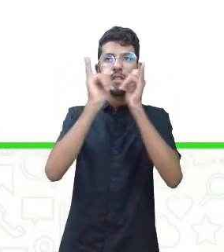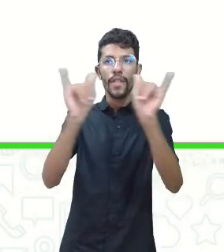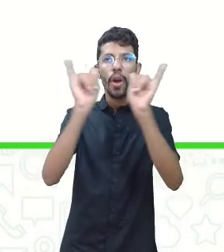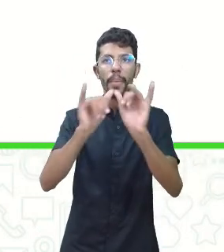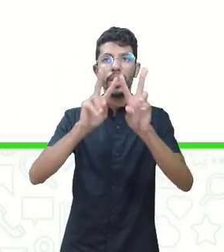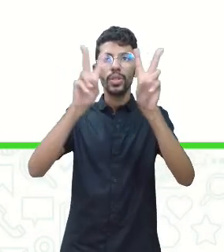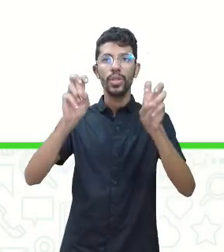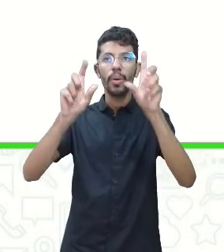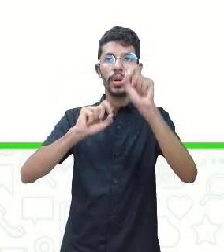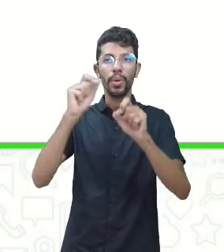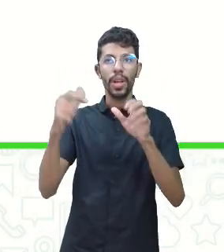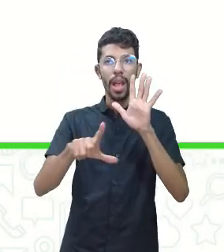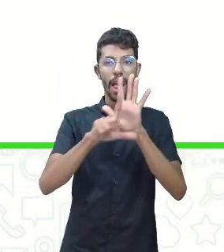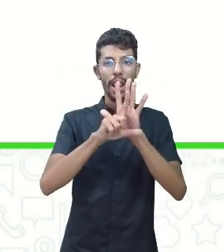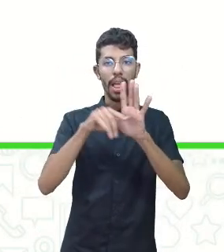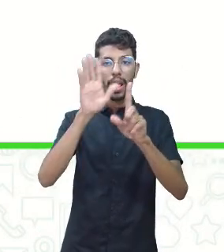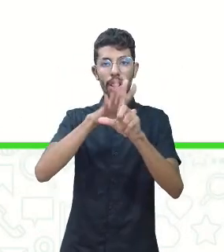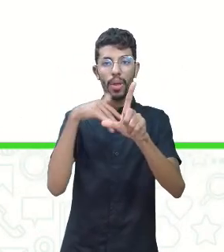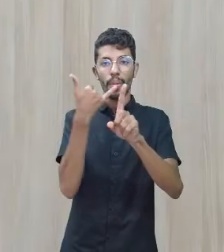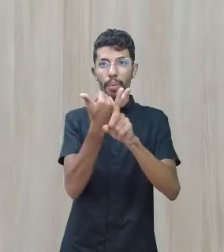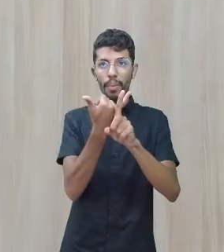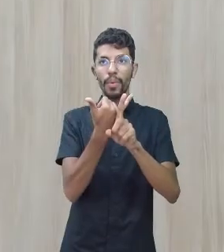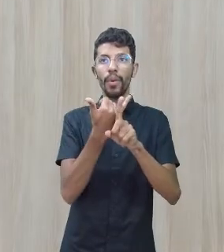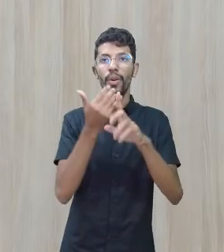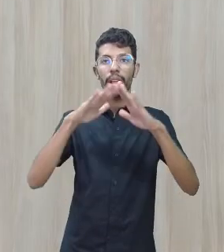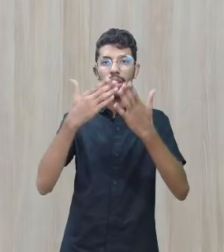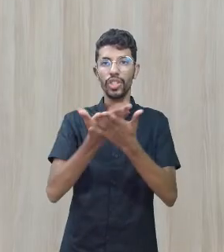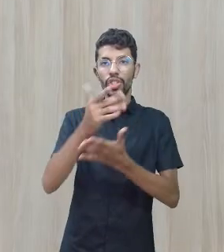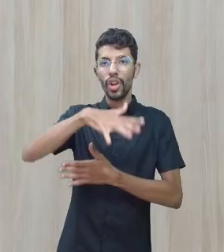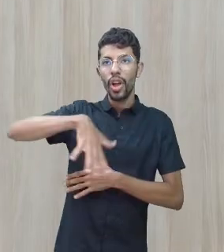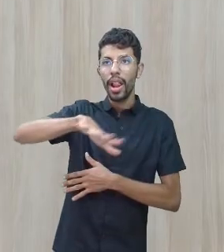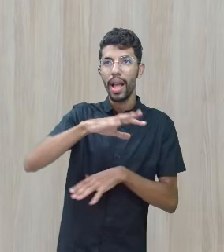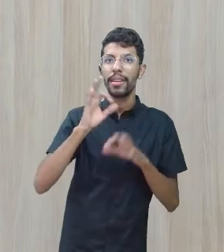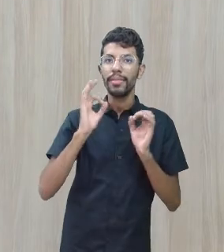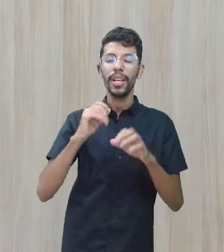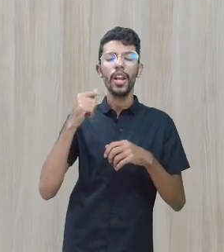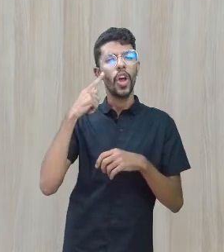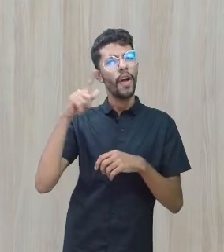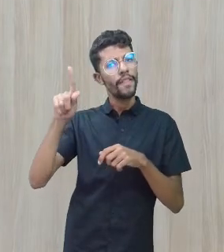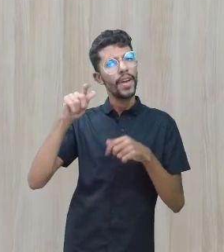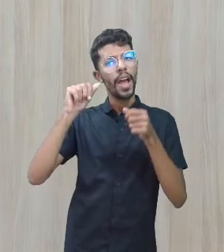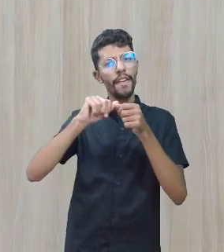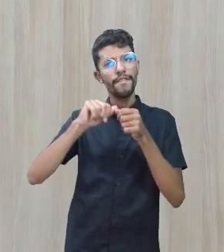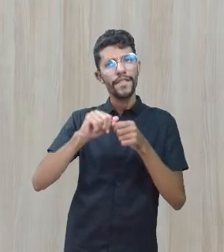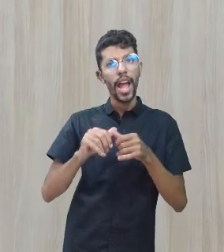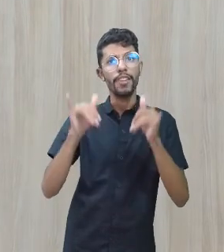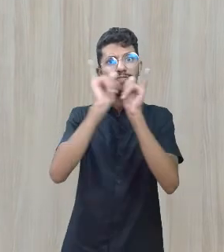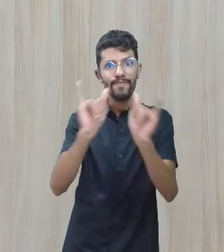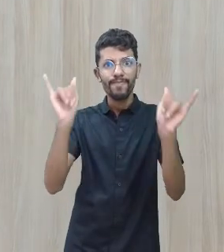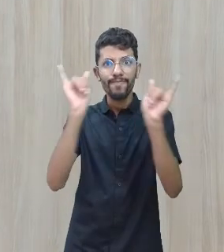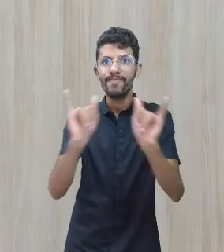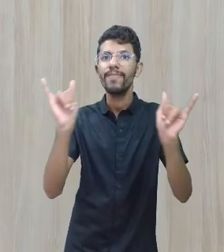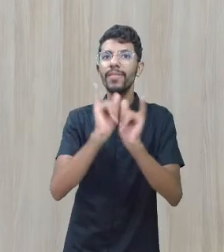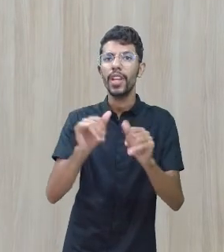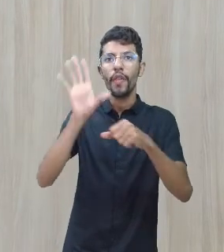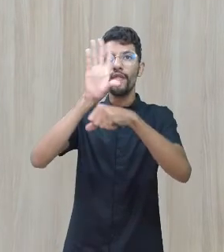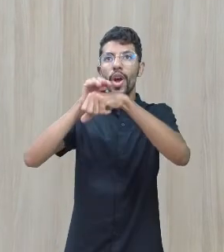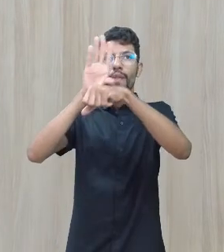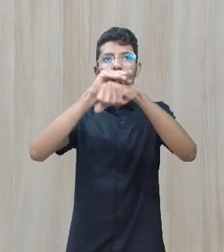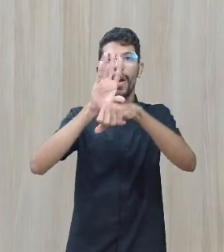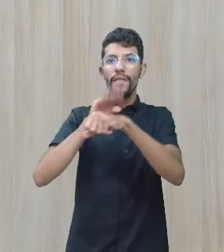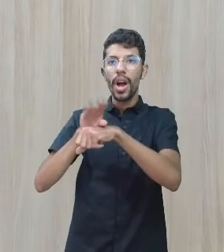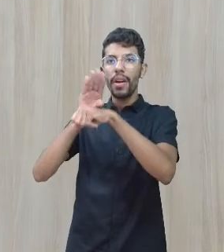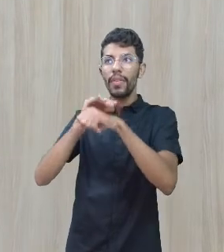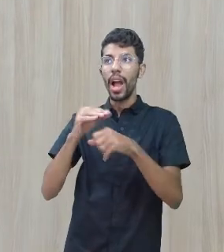do bullying escolar. Faz um mural bem lindo lá na sua escola. Divulga, fotografa,